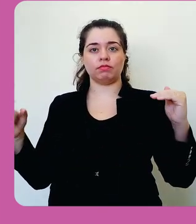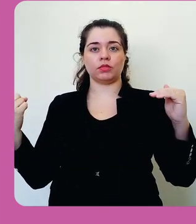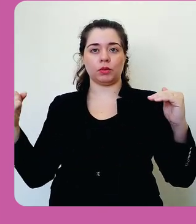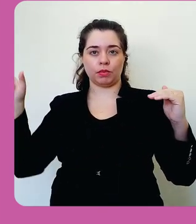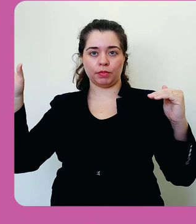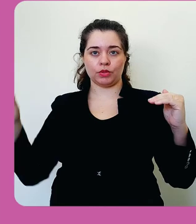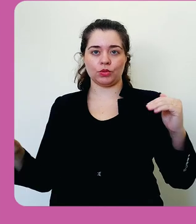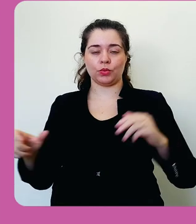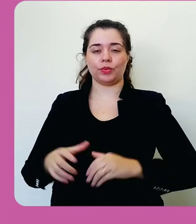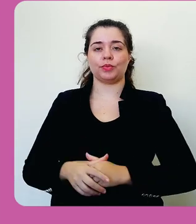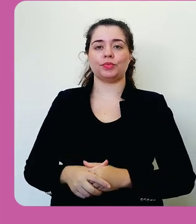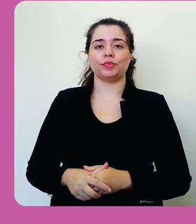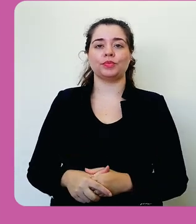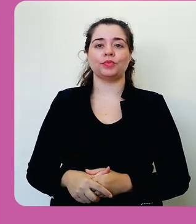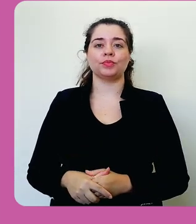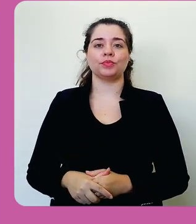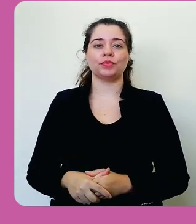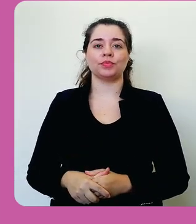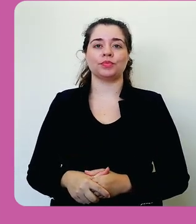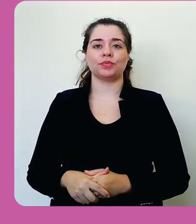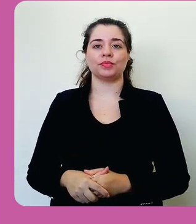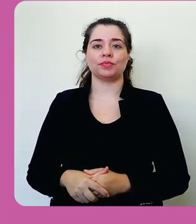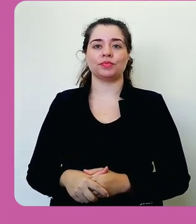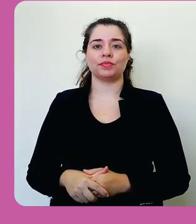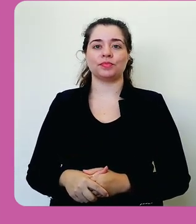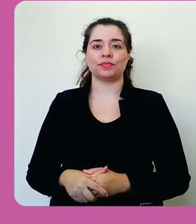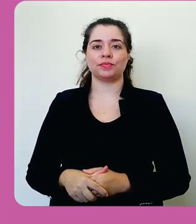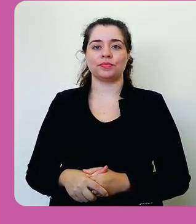e o último no outro grupo.